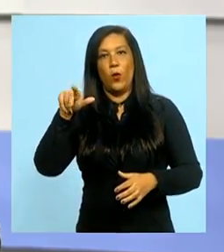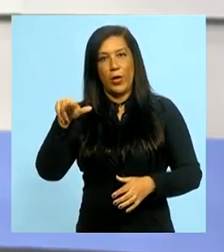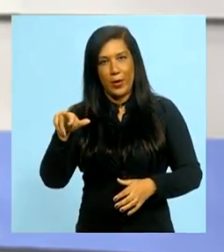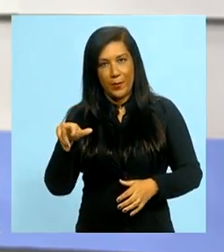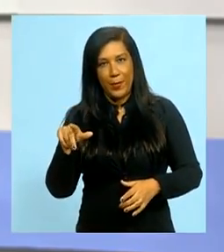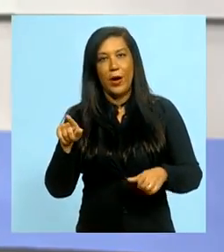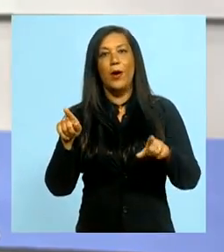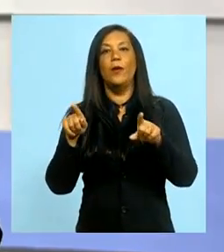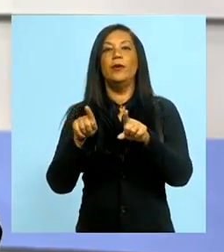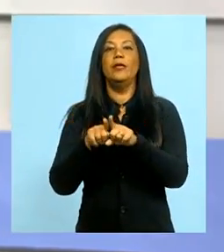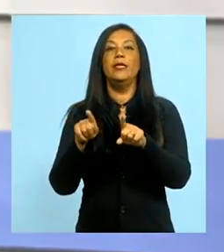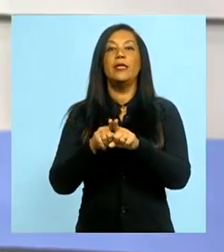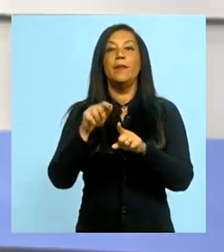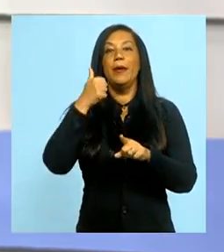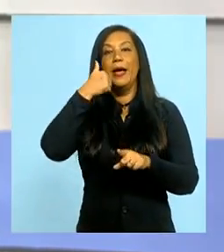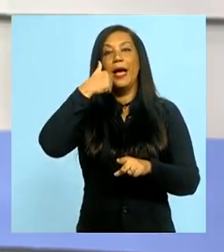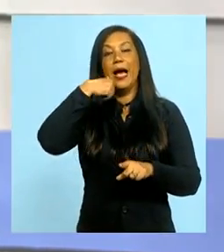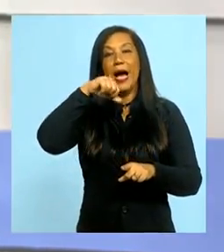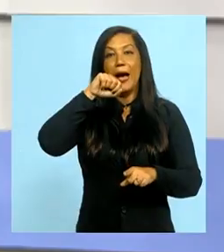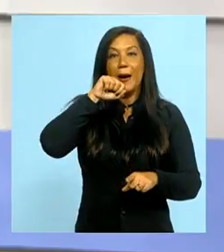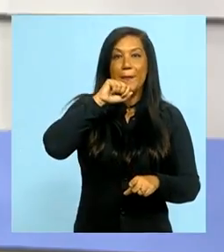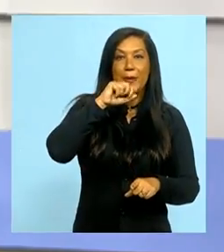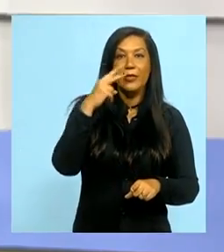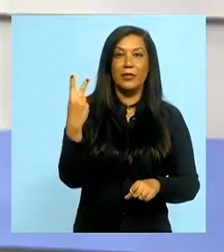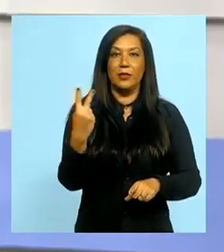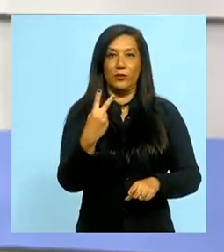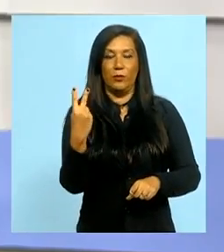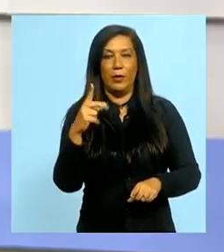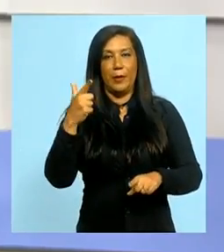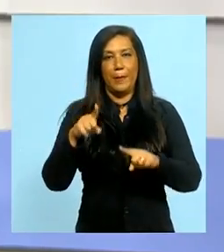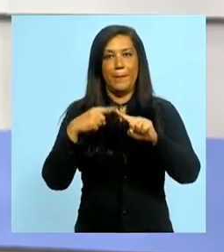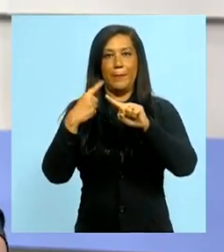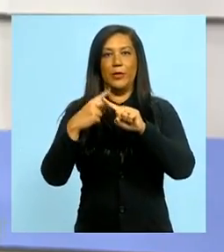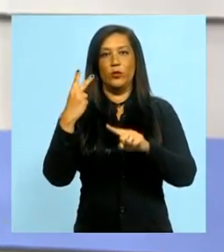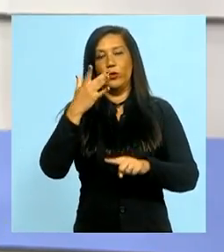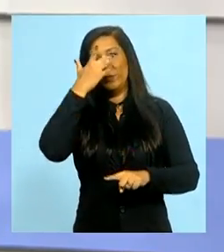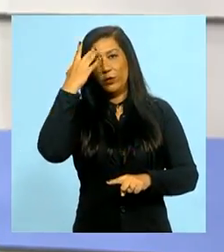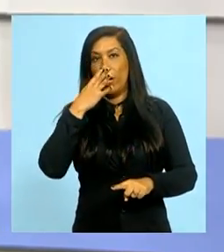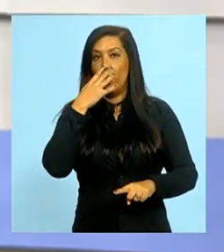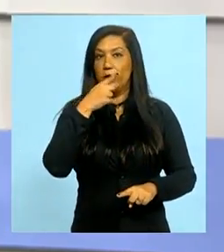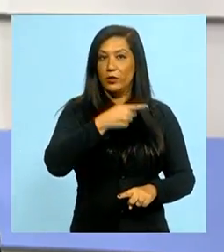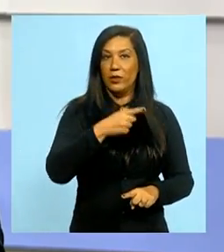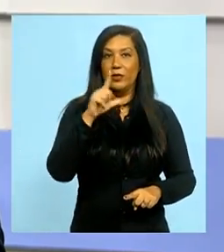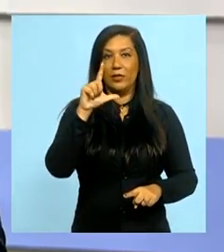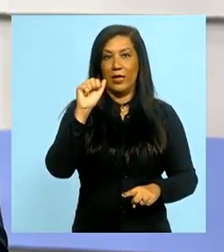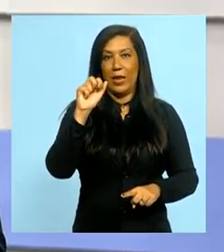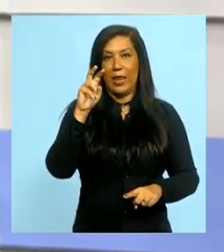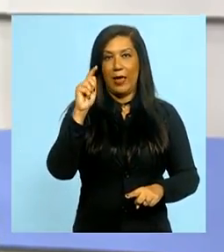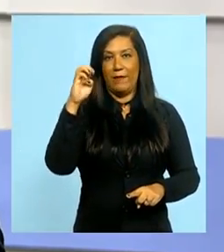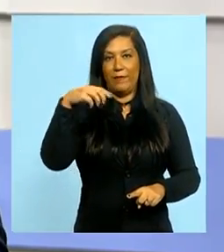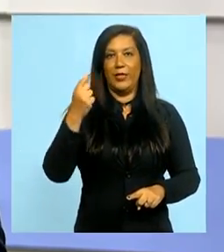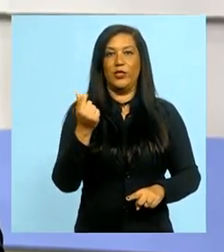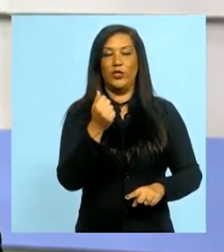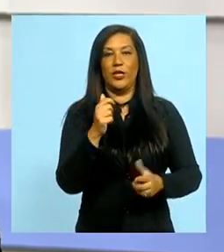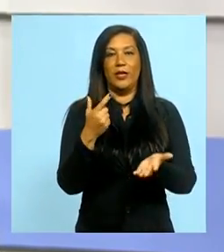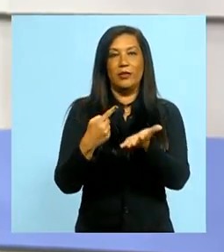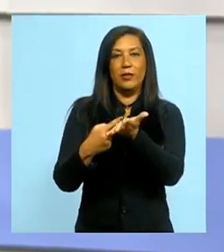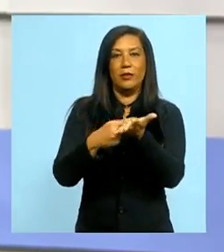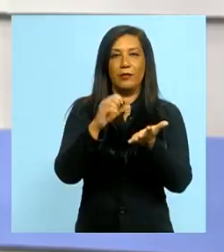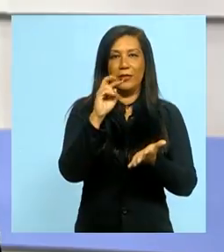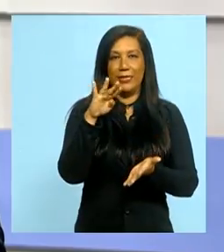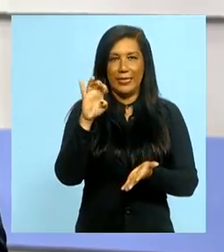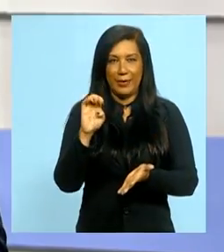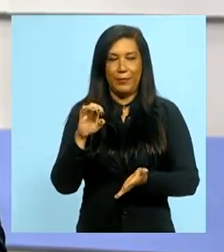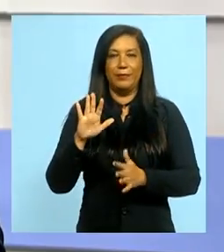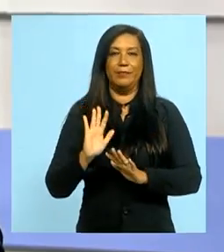deputado Lúcio Veira Lima, e ainda a mãe dos dois e mais duas pessoas. As acusações são de lavagem de dinheiro e a associação